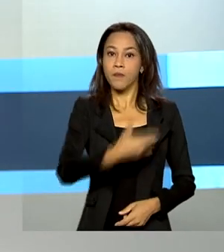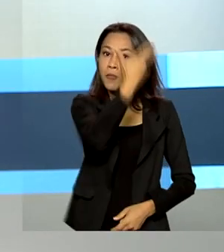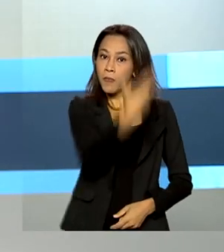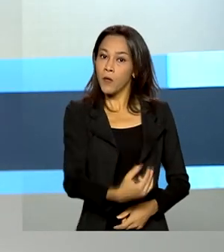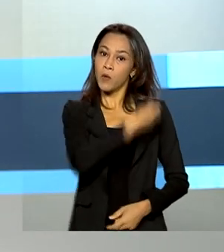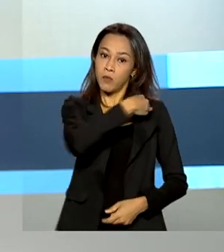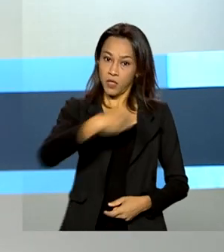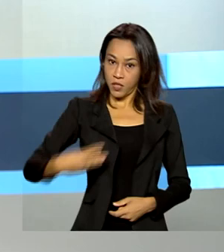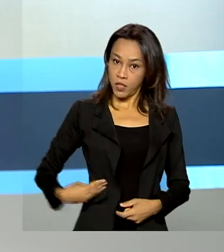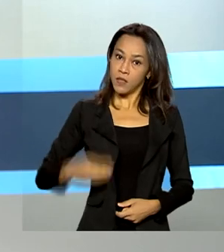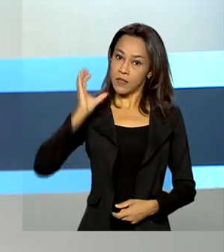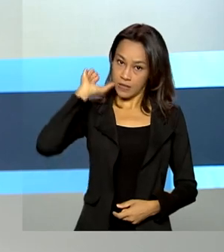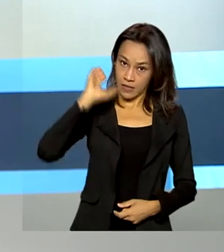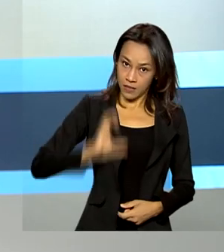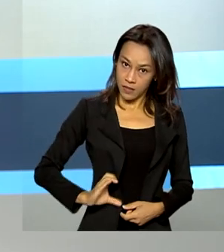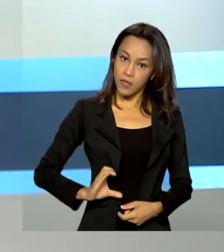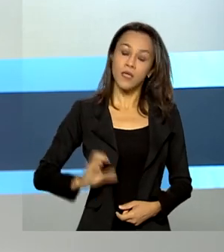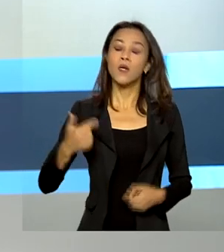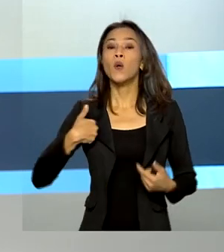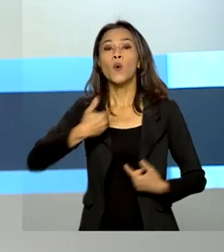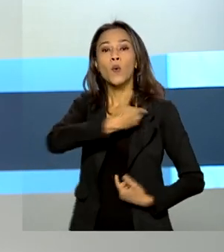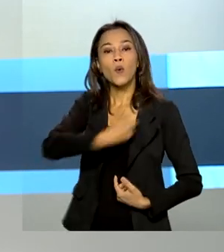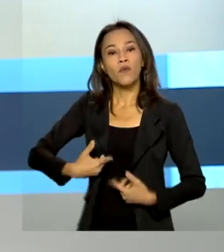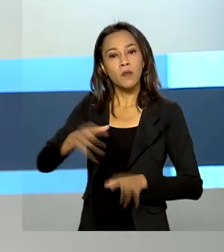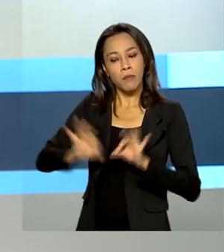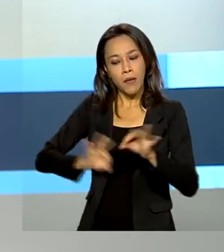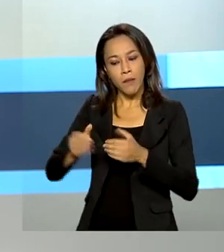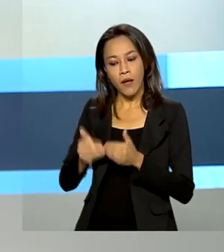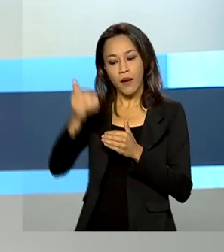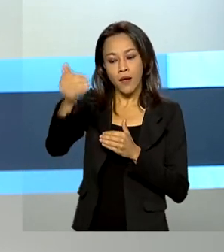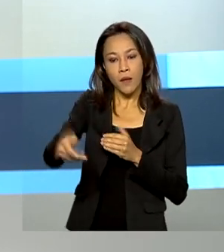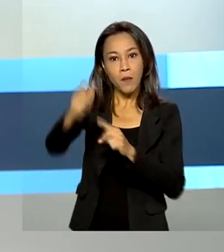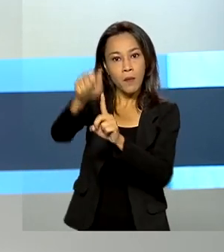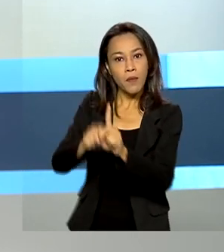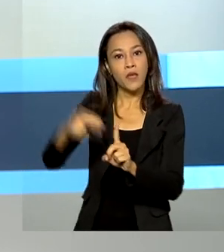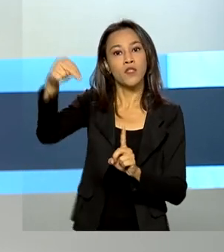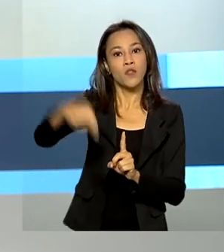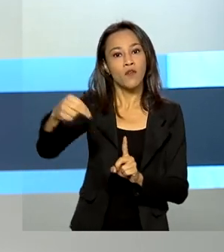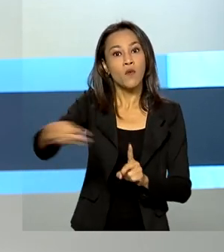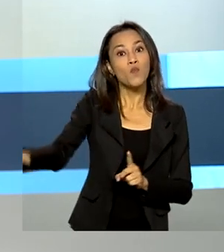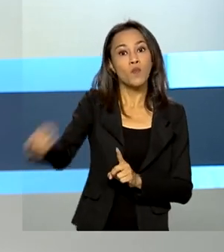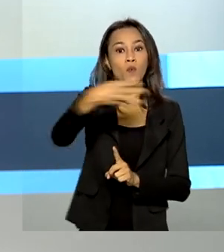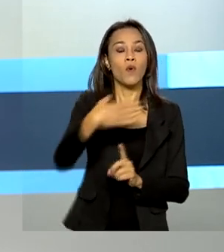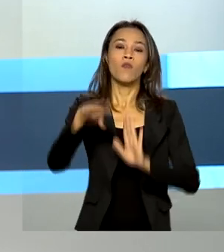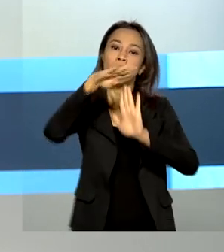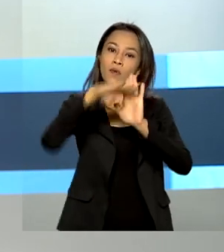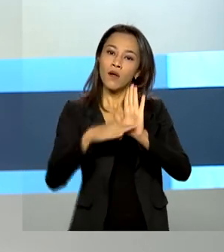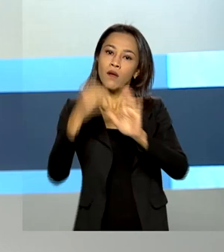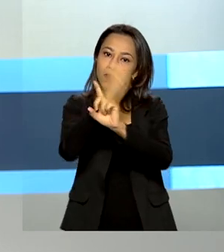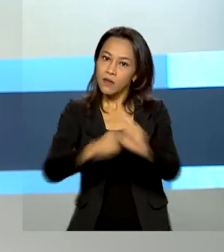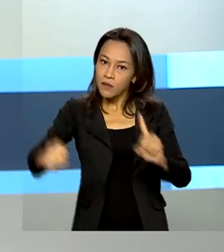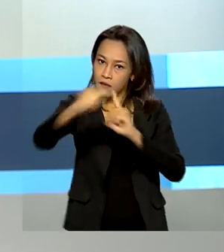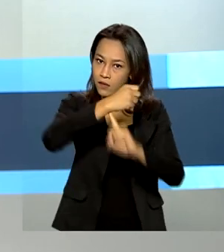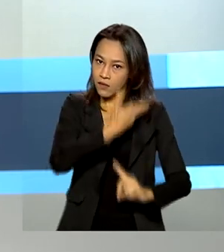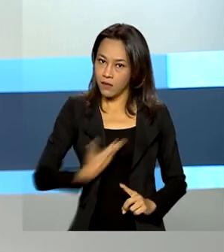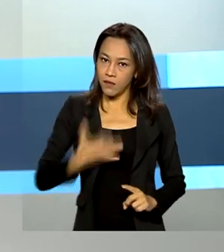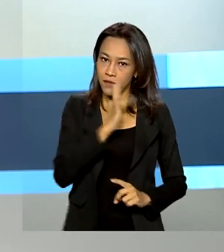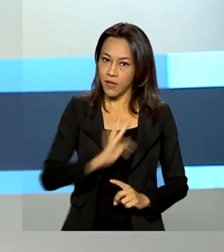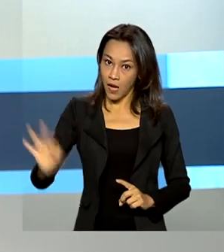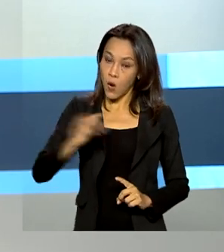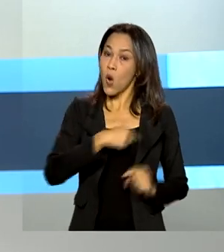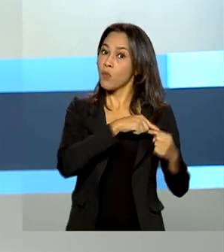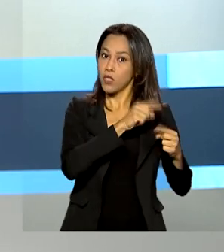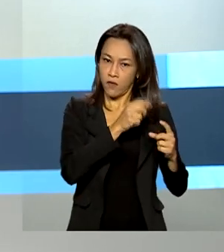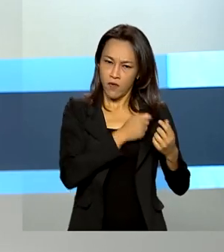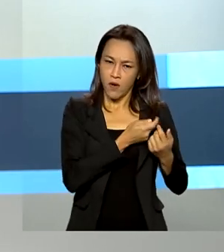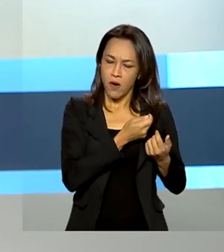Cidadania, João Roma, o governo prepara para novembro o novo programa social do governo federal. A ideia é que assim que terminar o